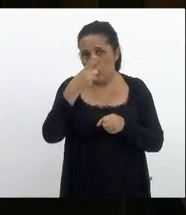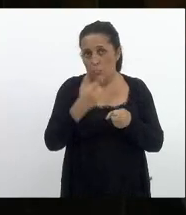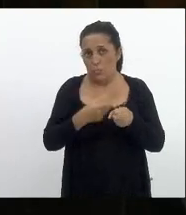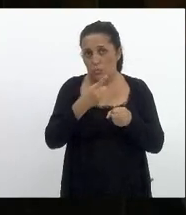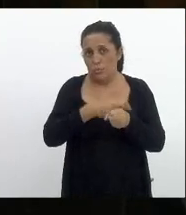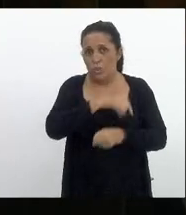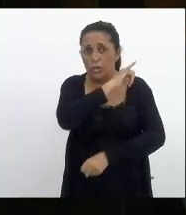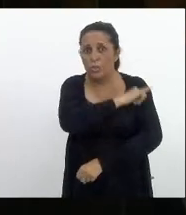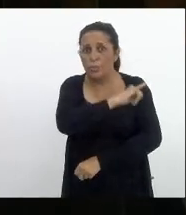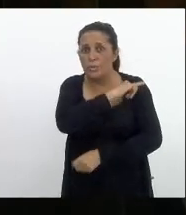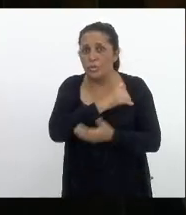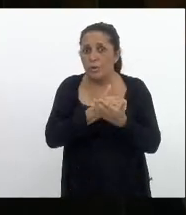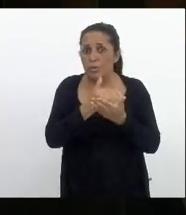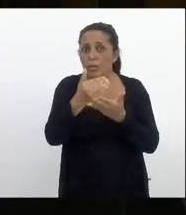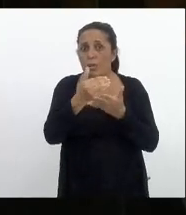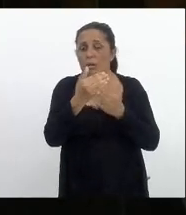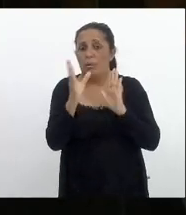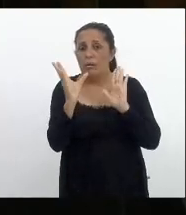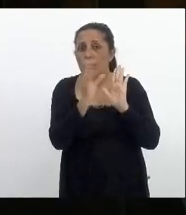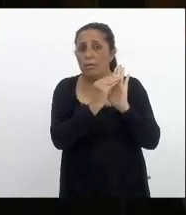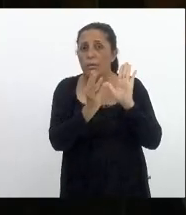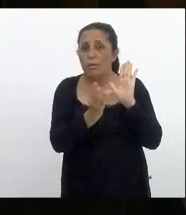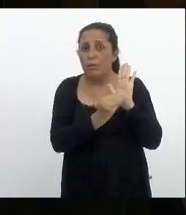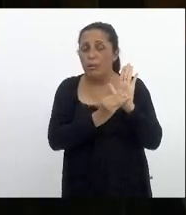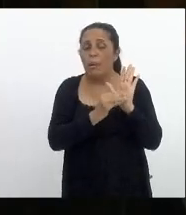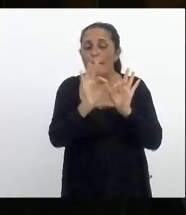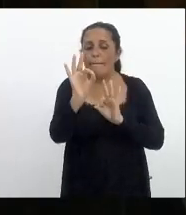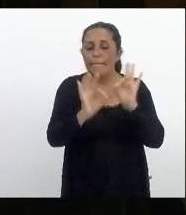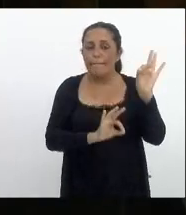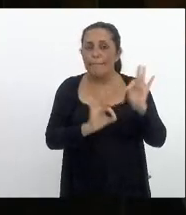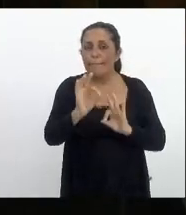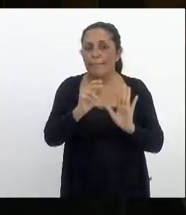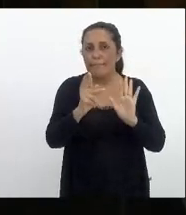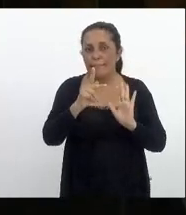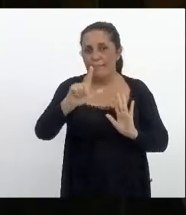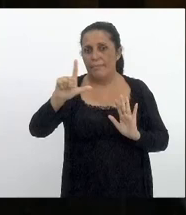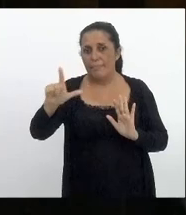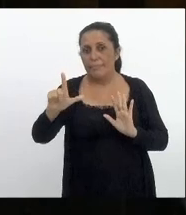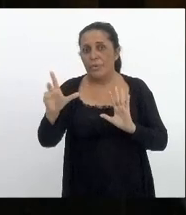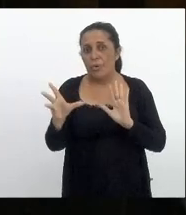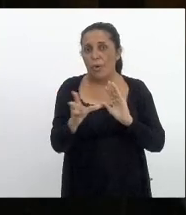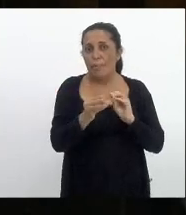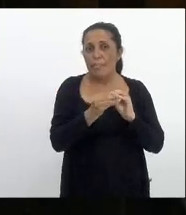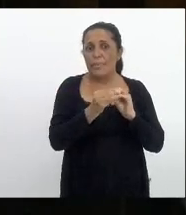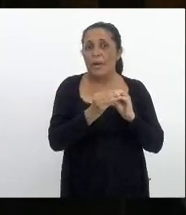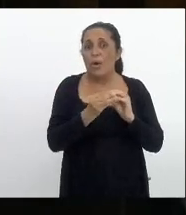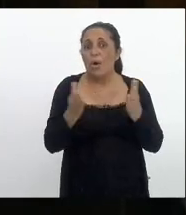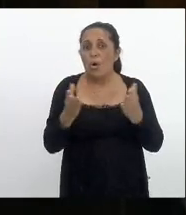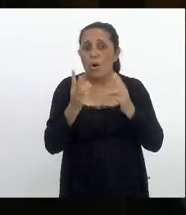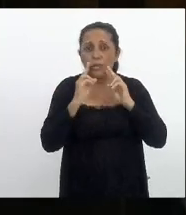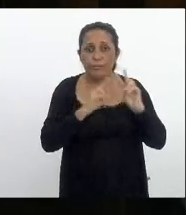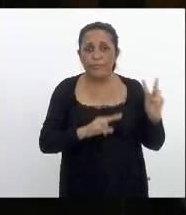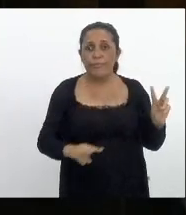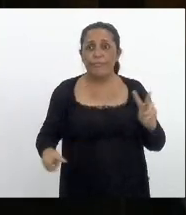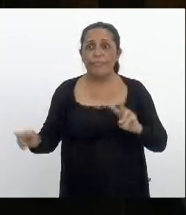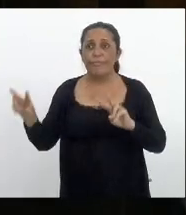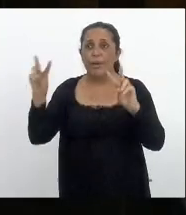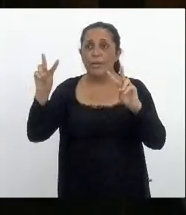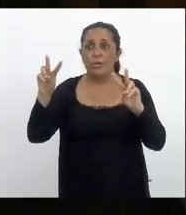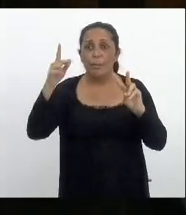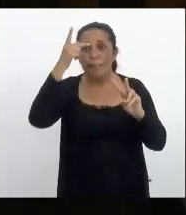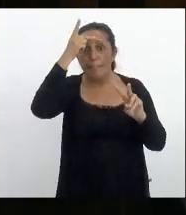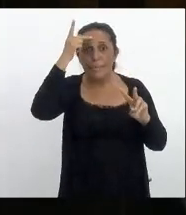foi protocolado como um projeto de lei complementar o que acontece hoje estamos vendo muitas